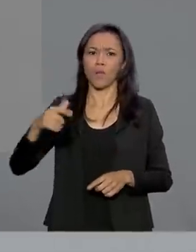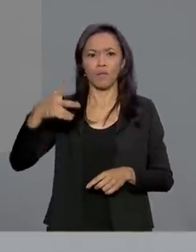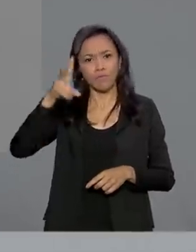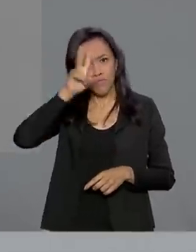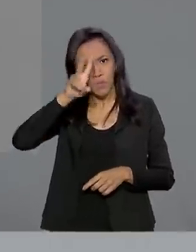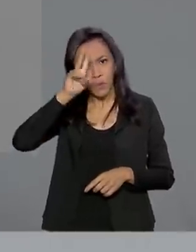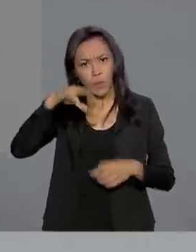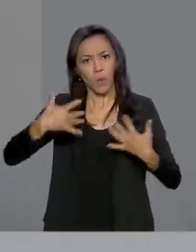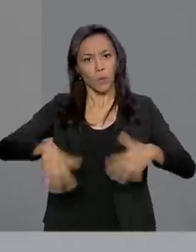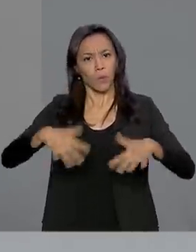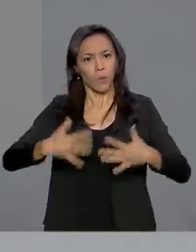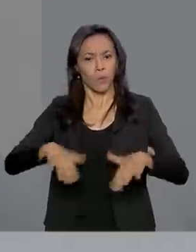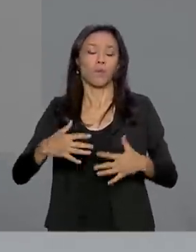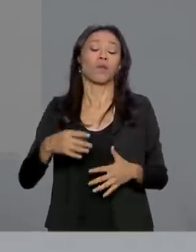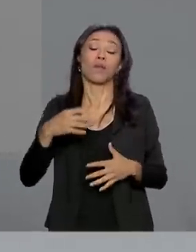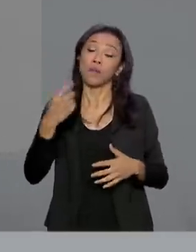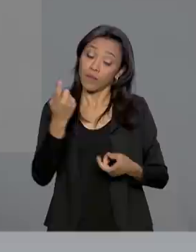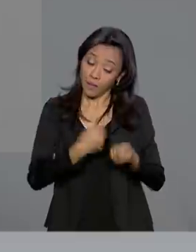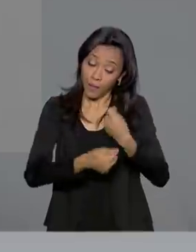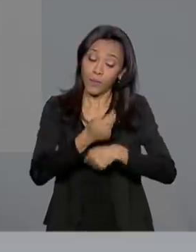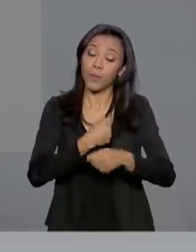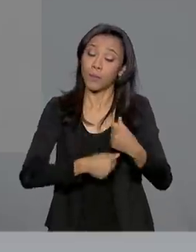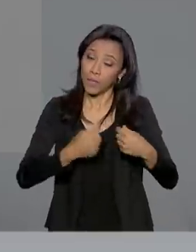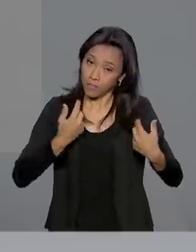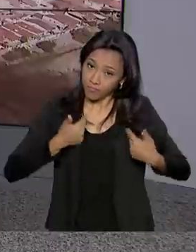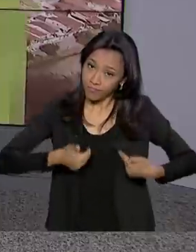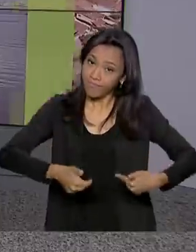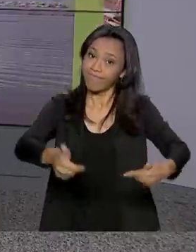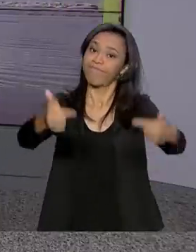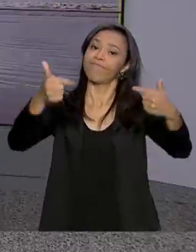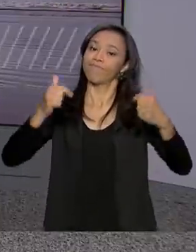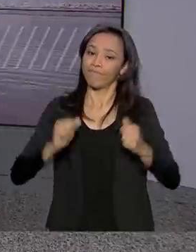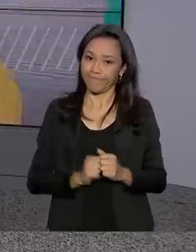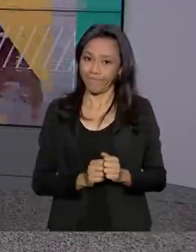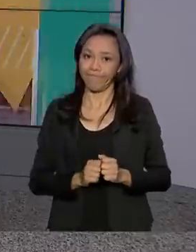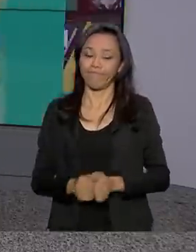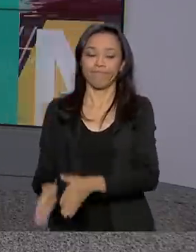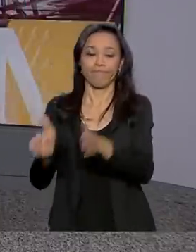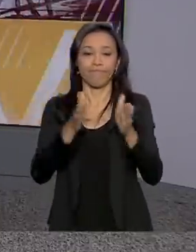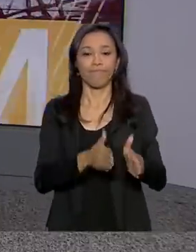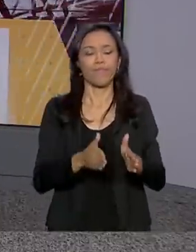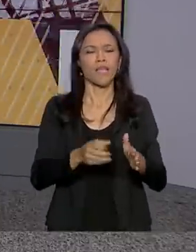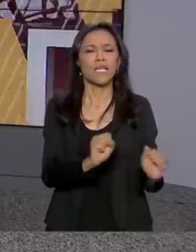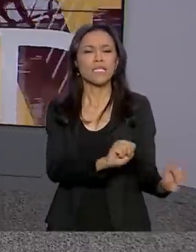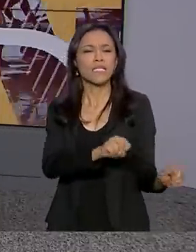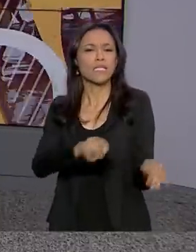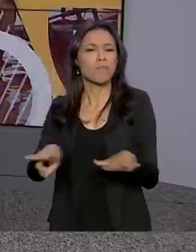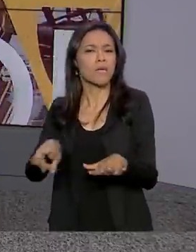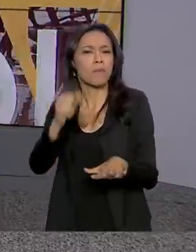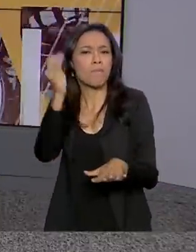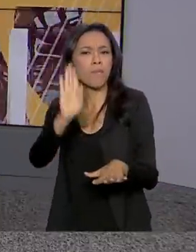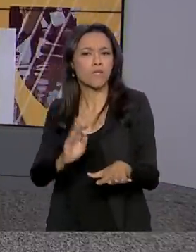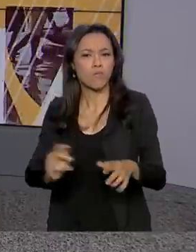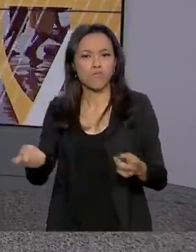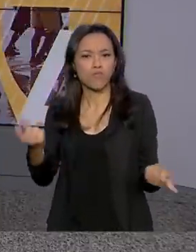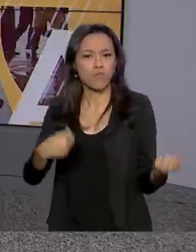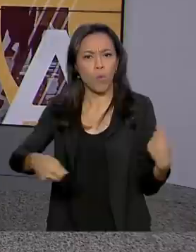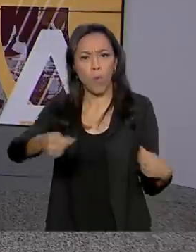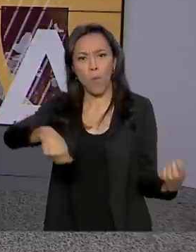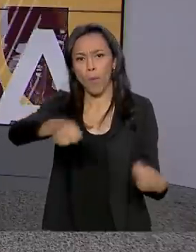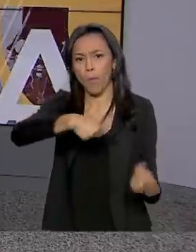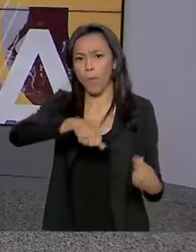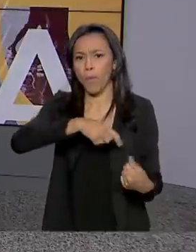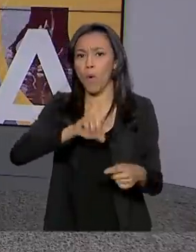Brasil e finalizou a economia dando certo. E a Semana do Brasil movimentou mais de 1 bilhão e 800